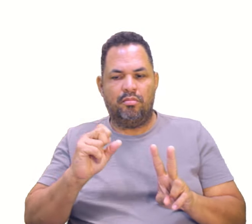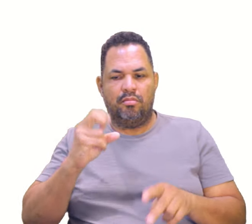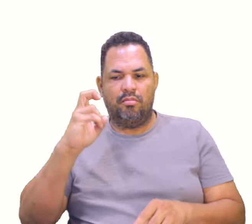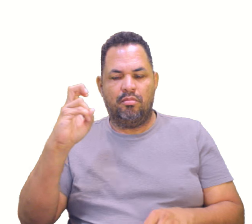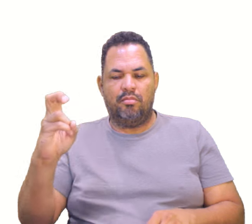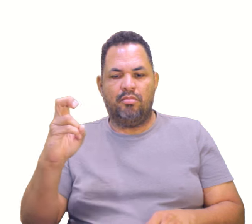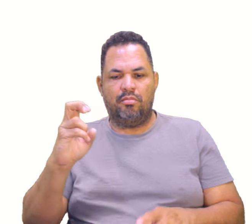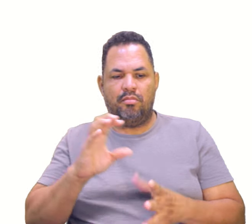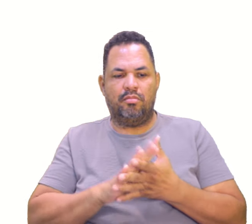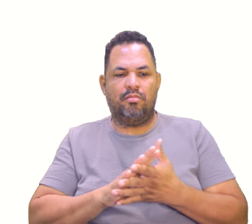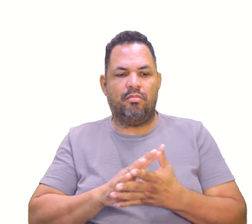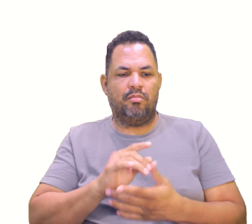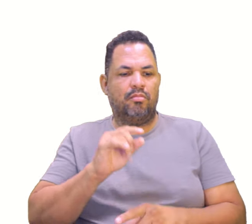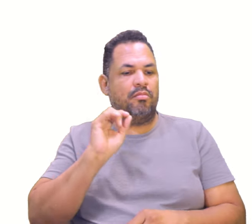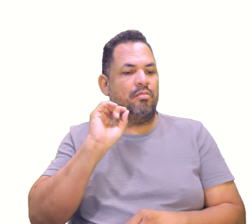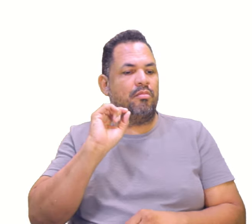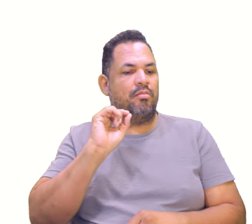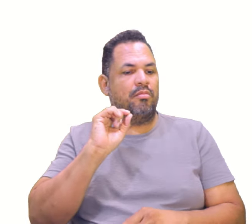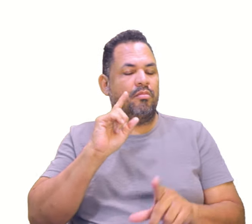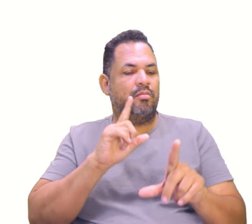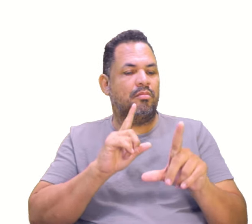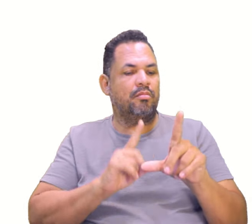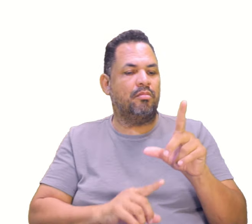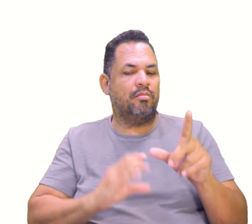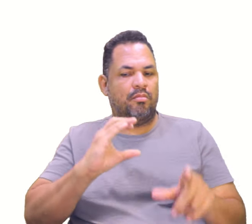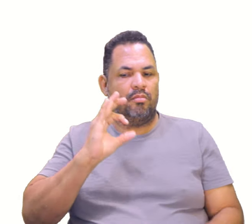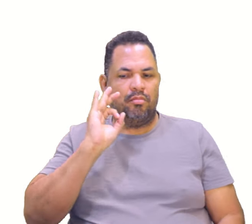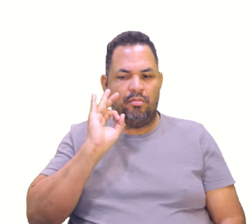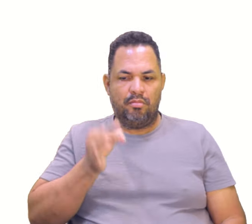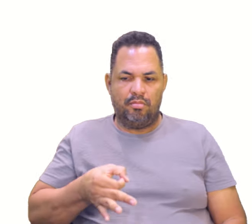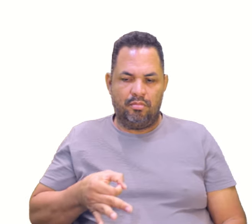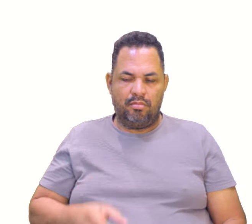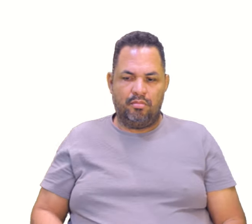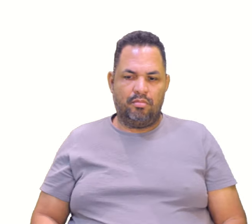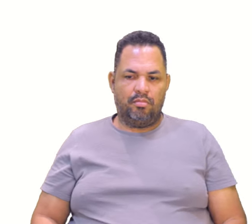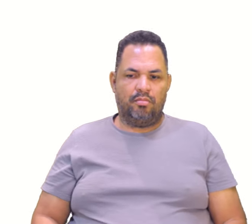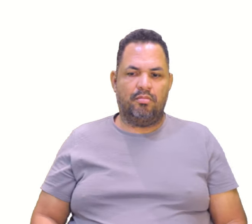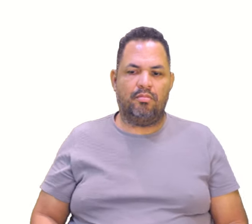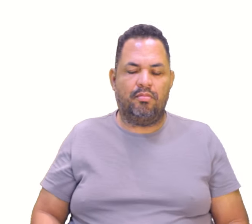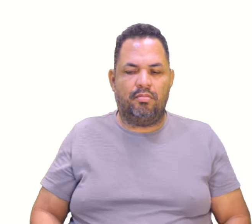5. Então a alternativa correta é a letra C. C.